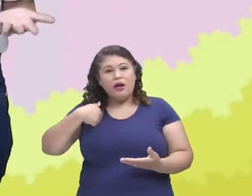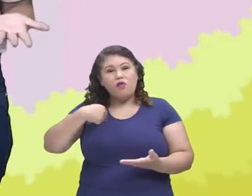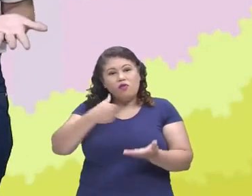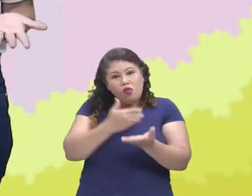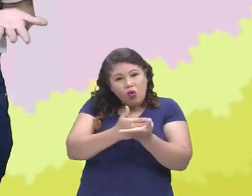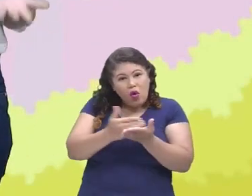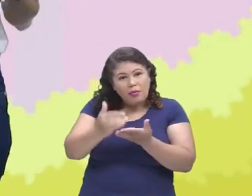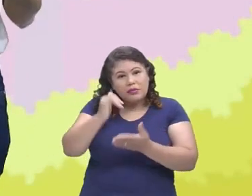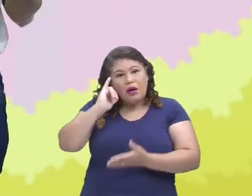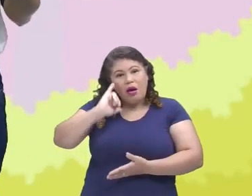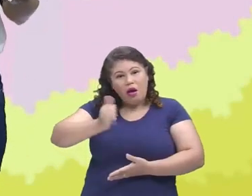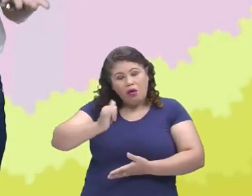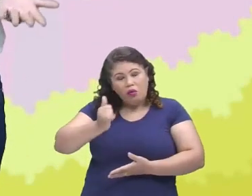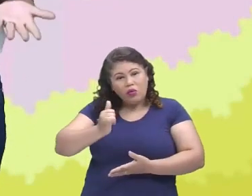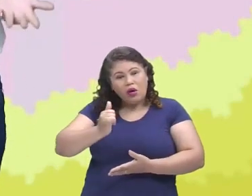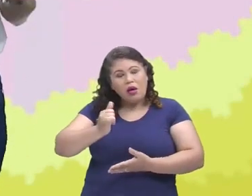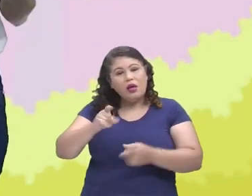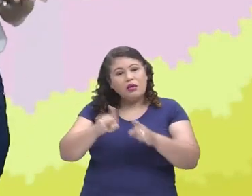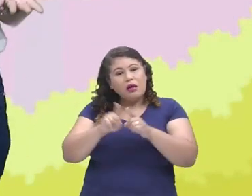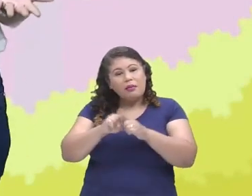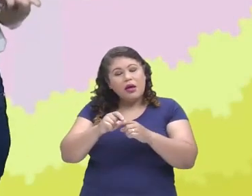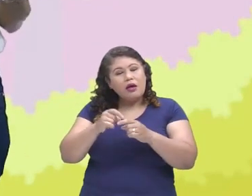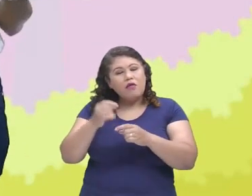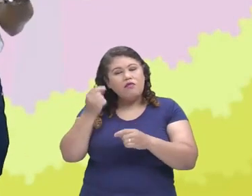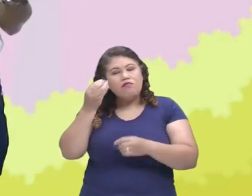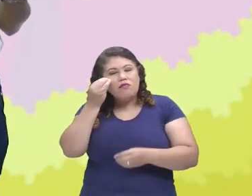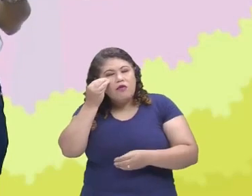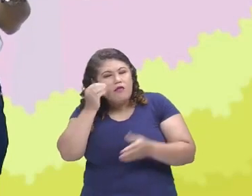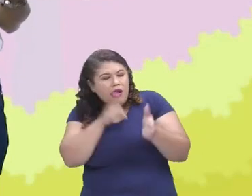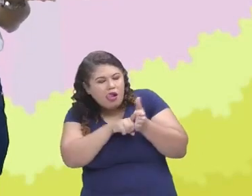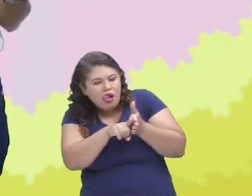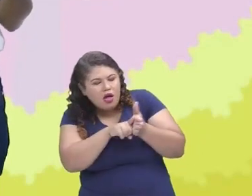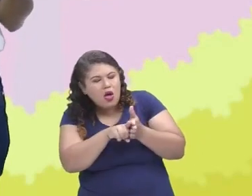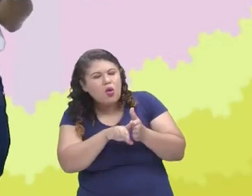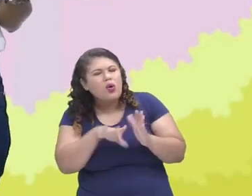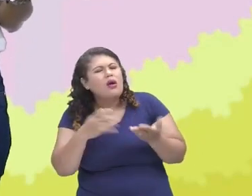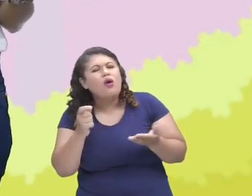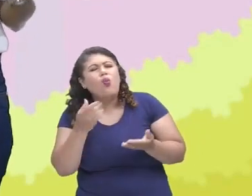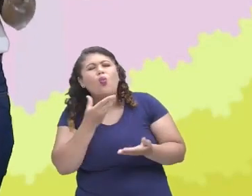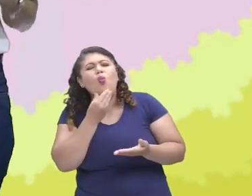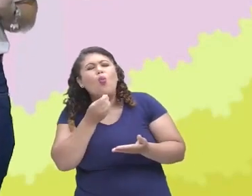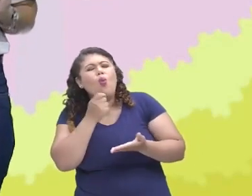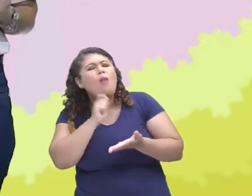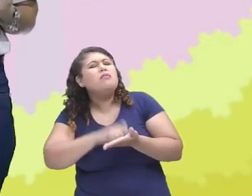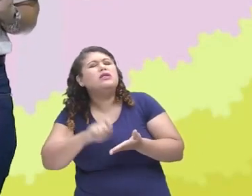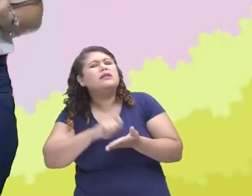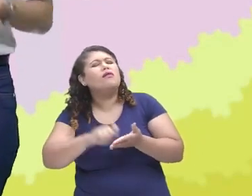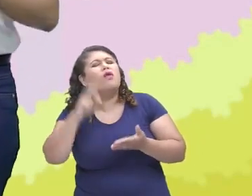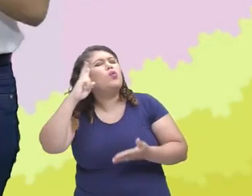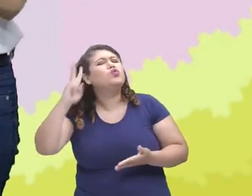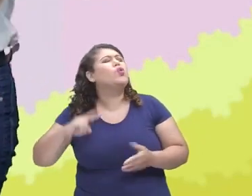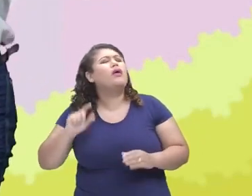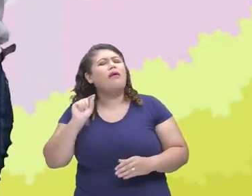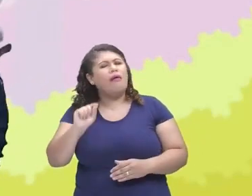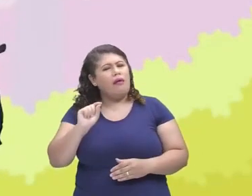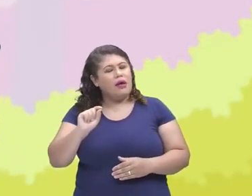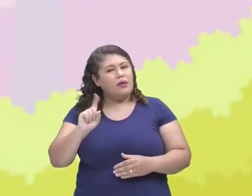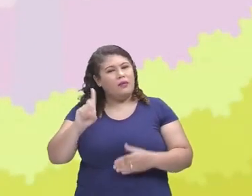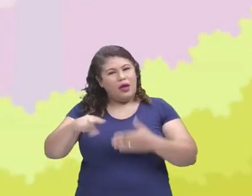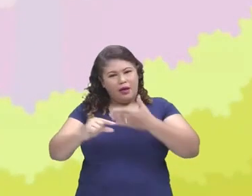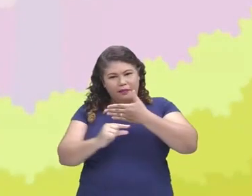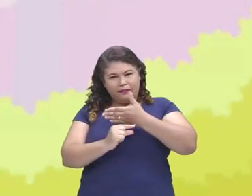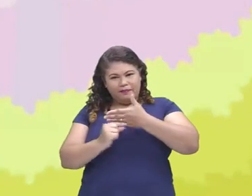qual é o autor desta linda obra que nós vamos investigar na nossa aula de hoje. Quem é o autor? É o